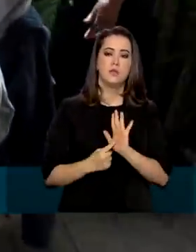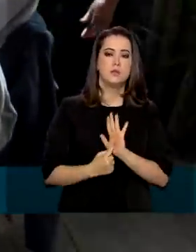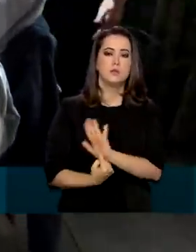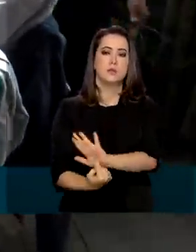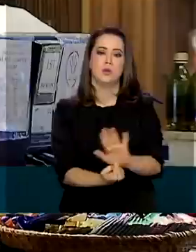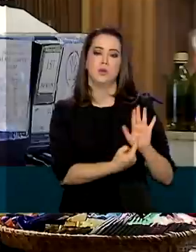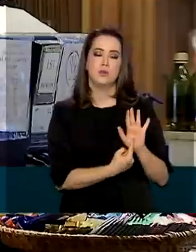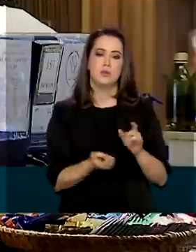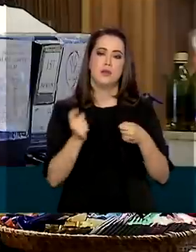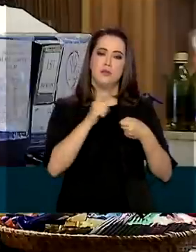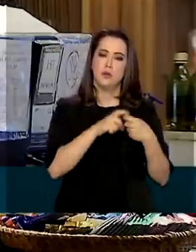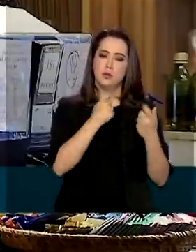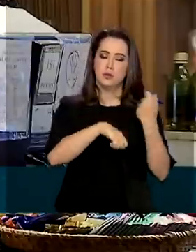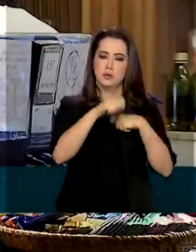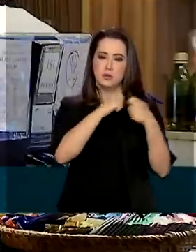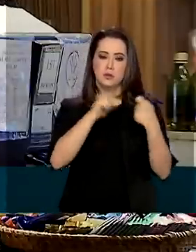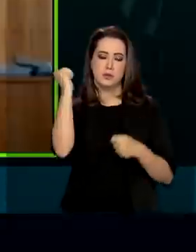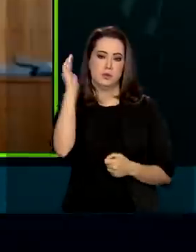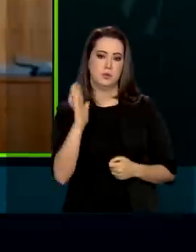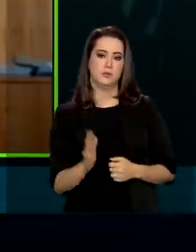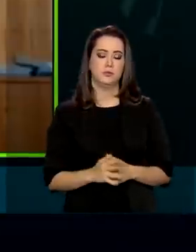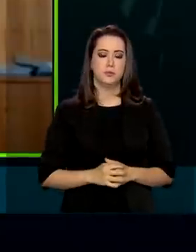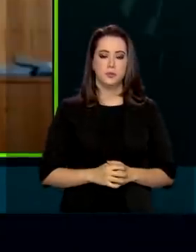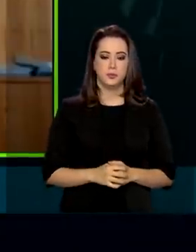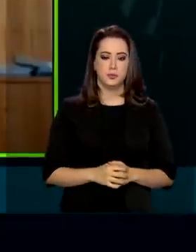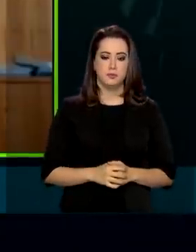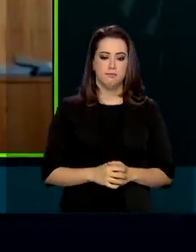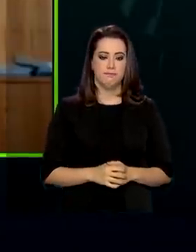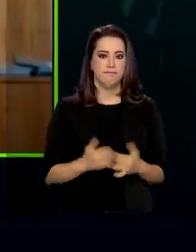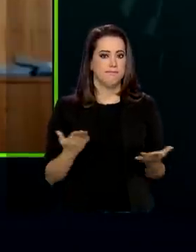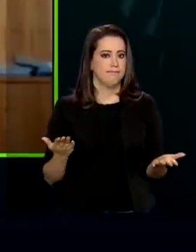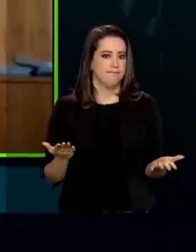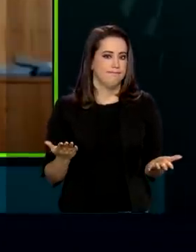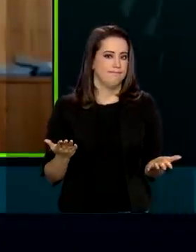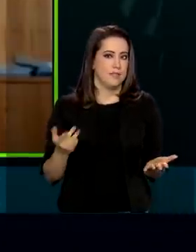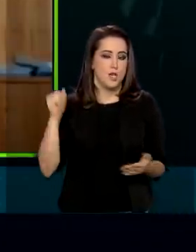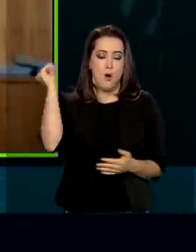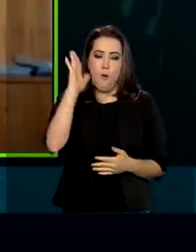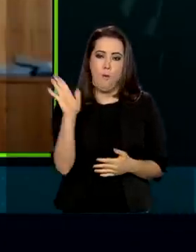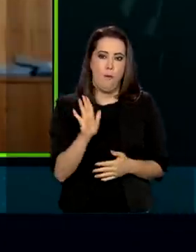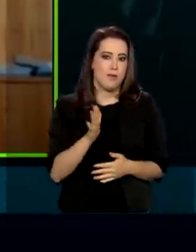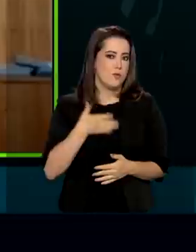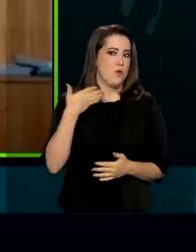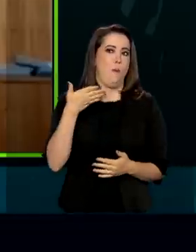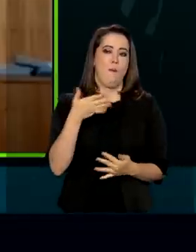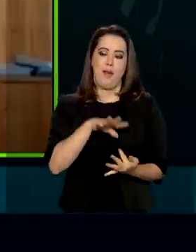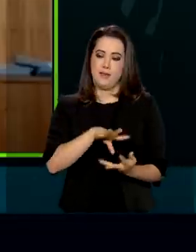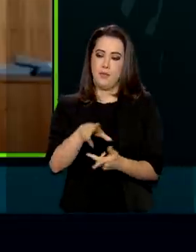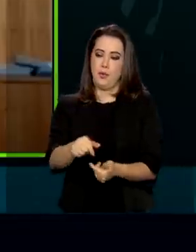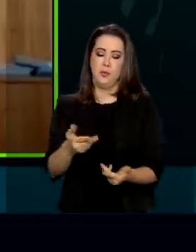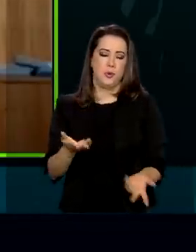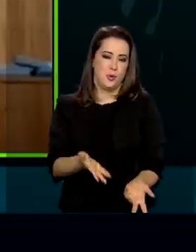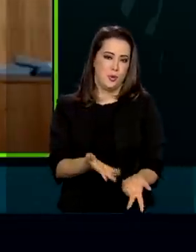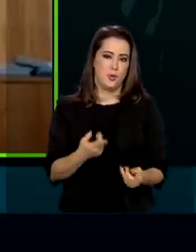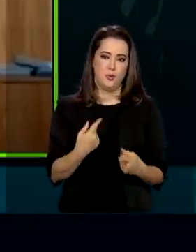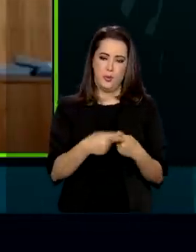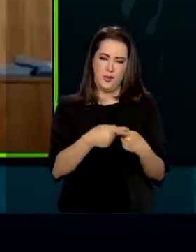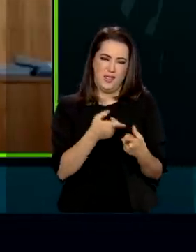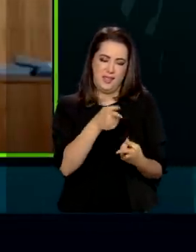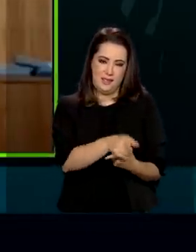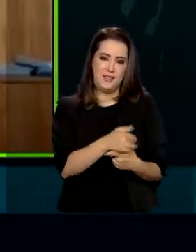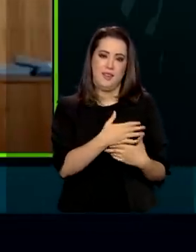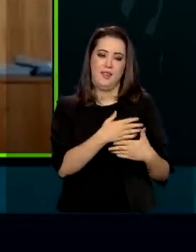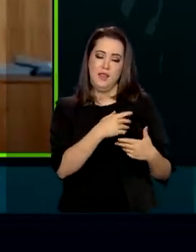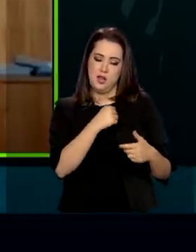a retomada da economia brasileira. O Brasil está surpreendendo o mundo. As reformas